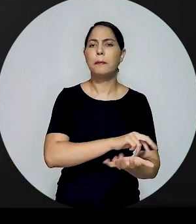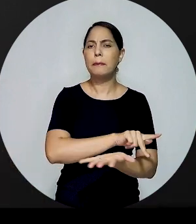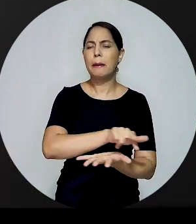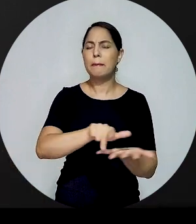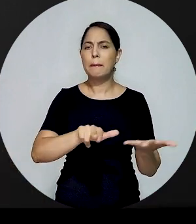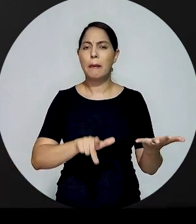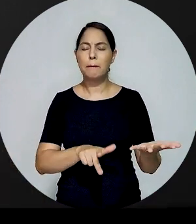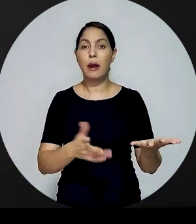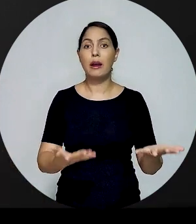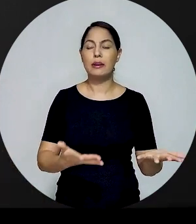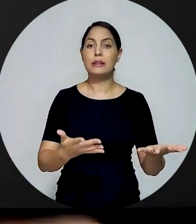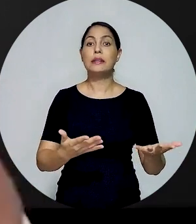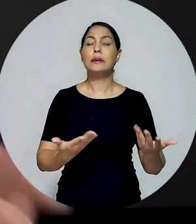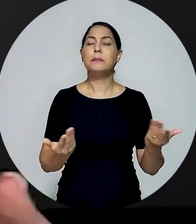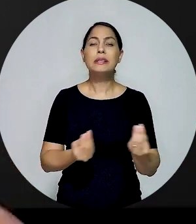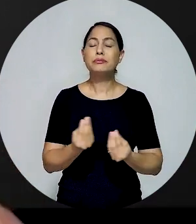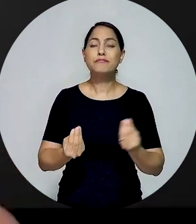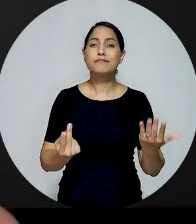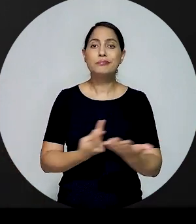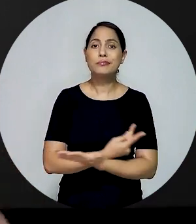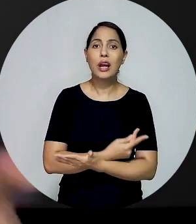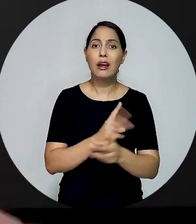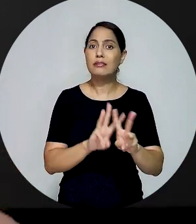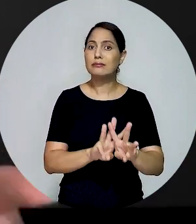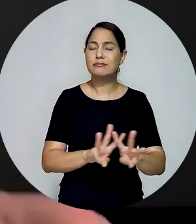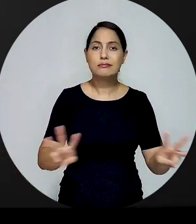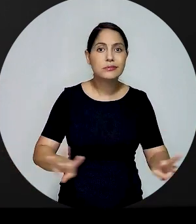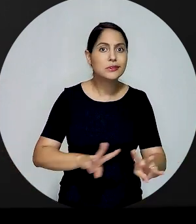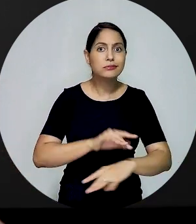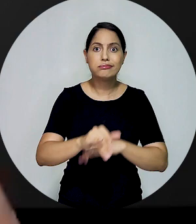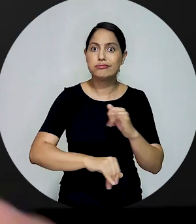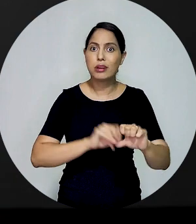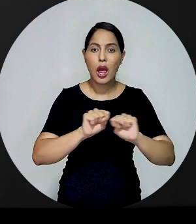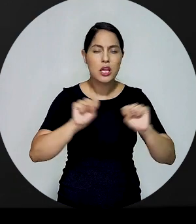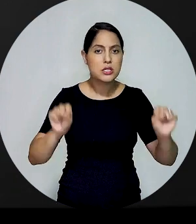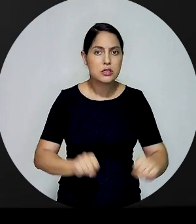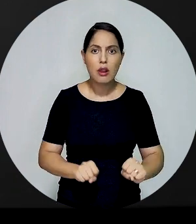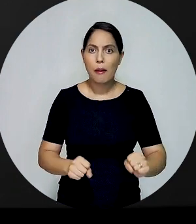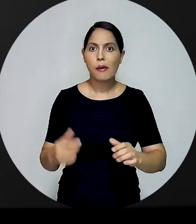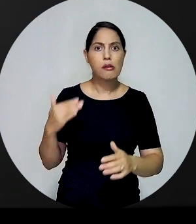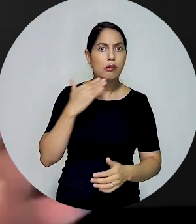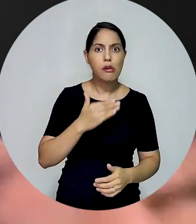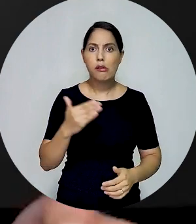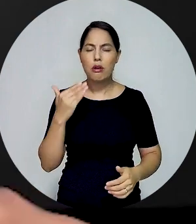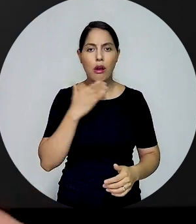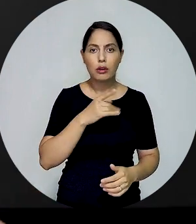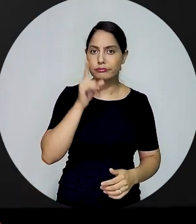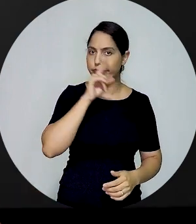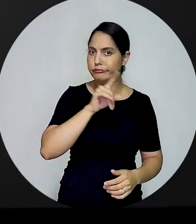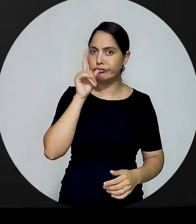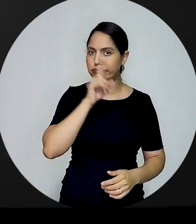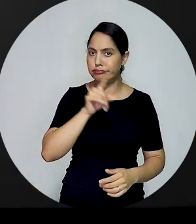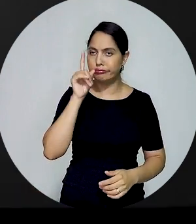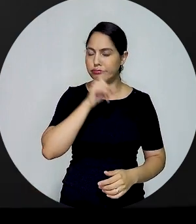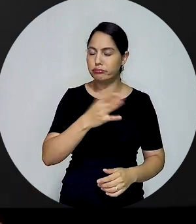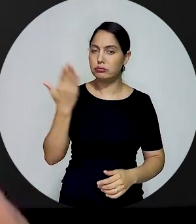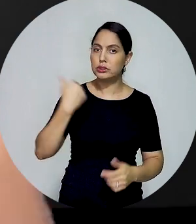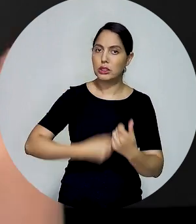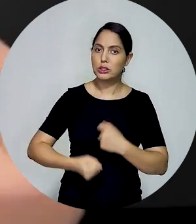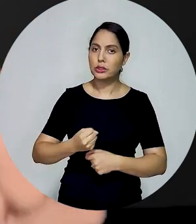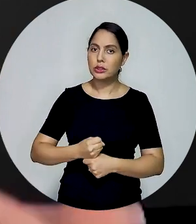comparecimento presencial. Entretanto, o sistema tem apresentado diversas instabilidades desde o início do ano.